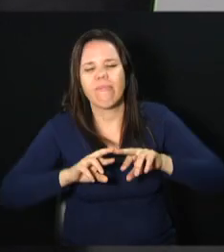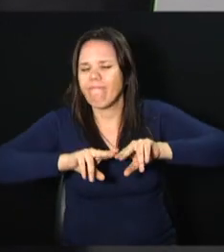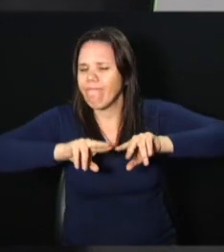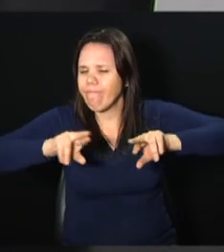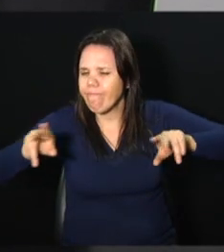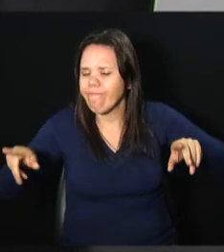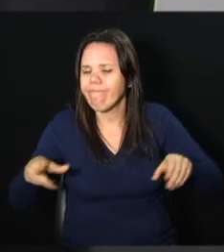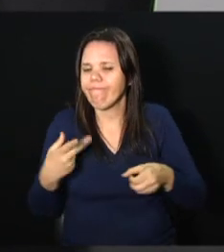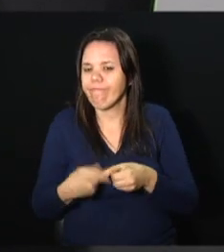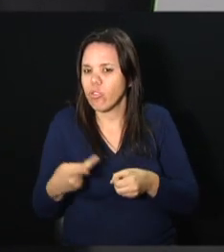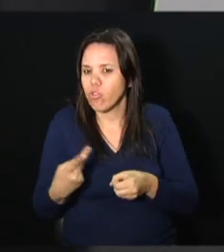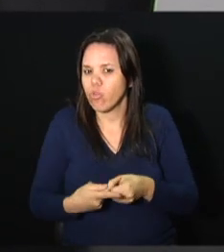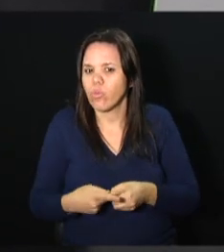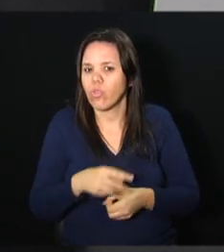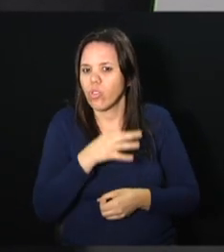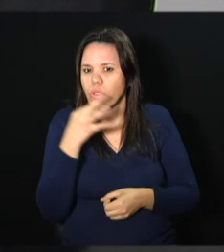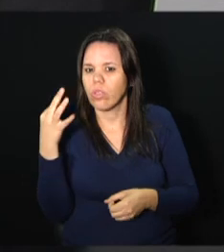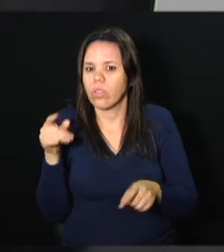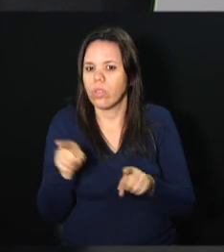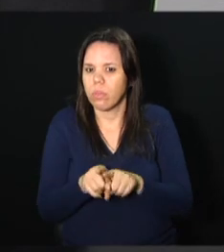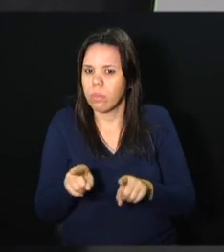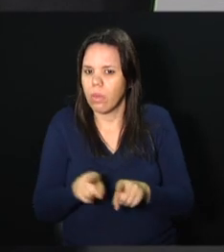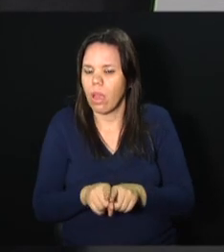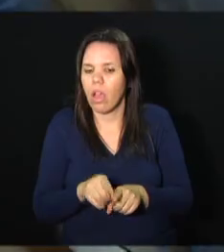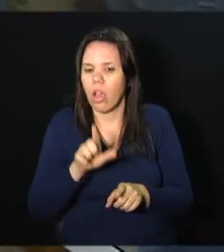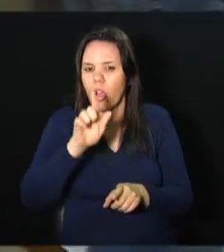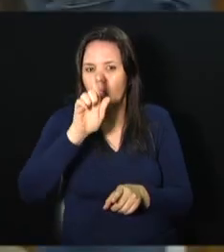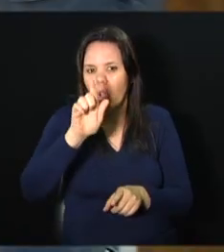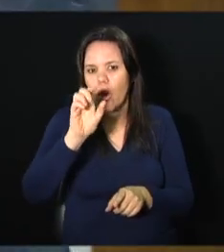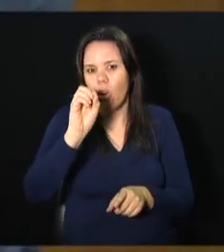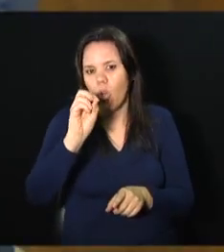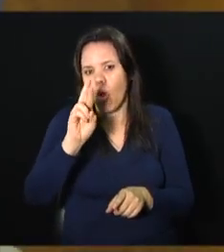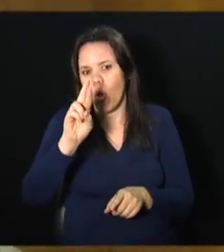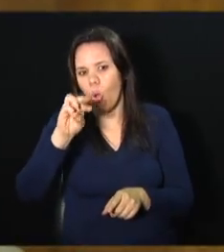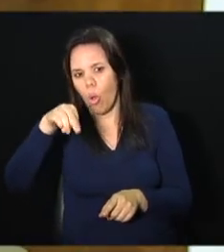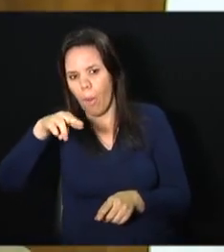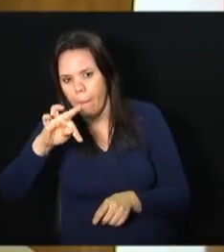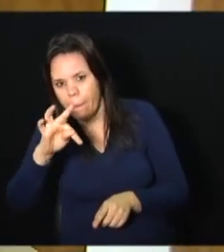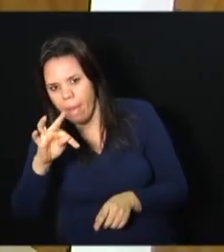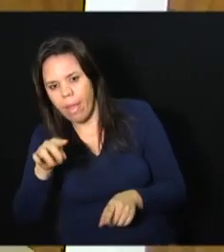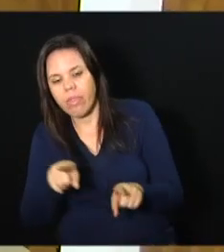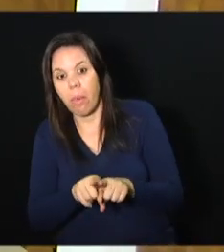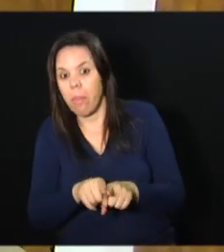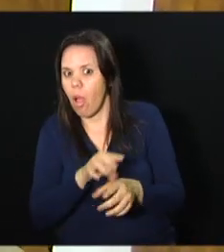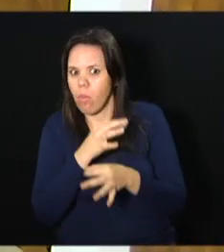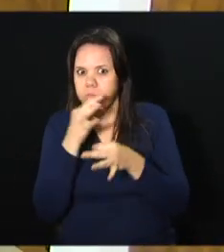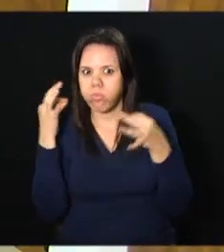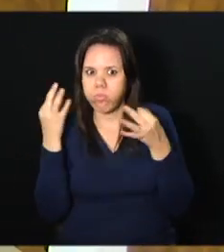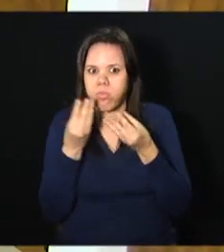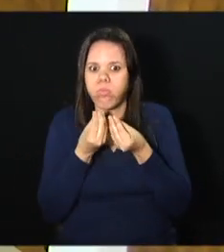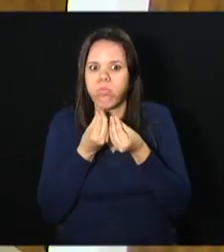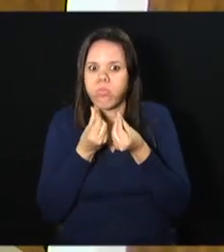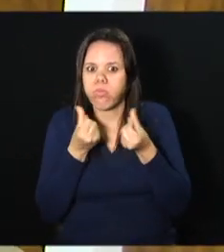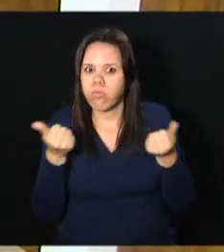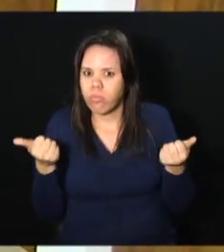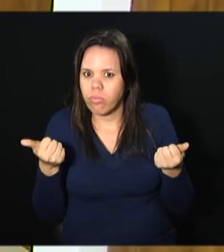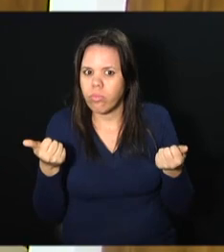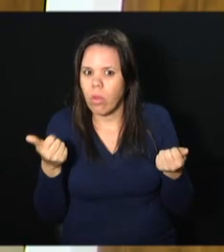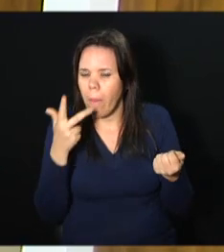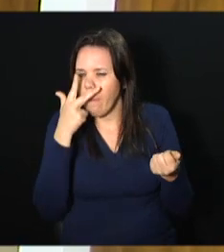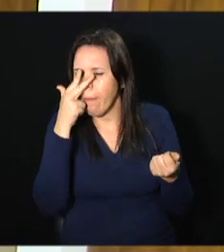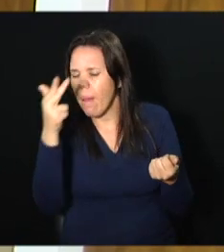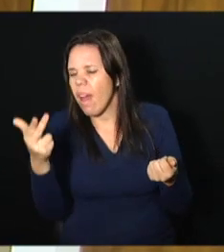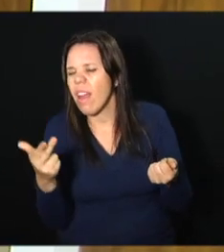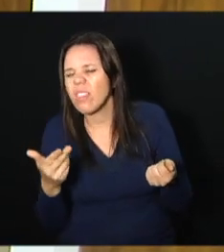linha de produtos agora, inclusive a cosmeteria gourmet, são cosméticos muito bons, que têm um aspecto de